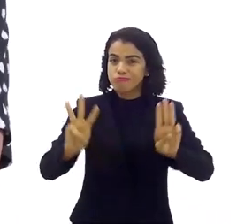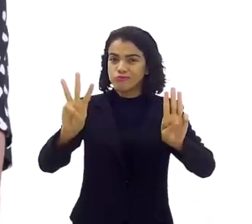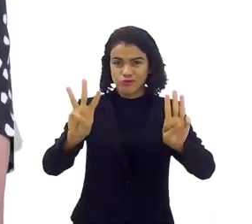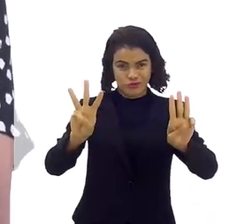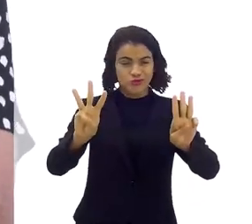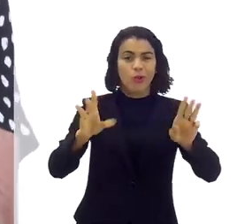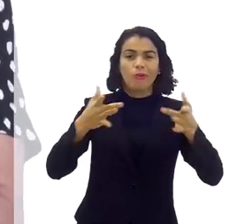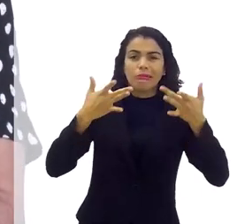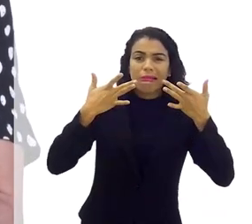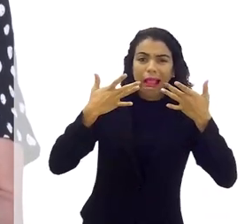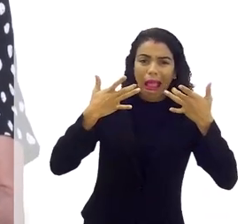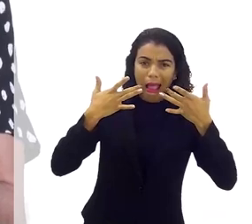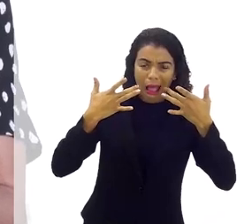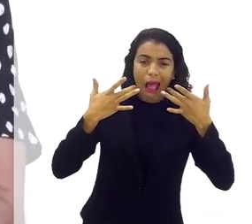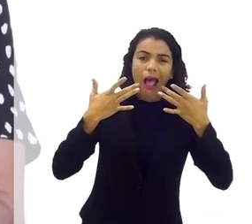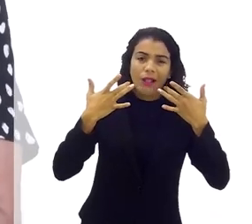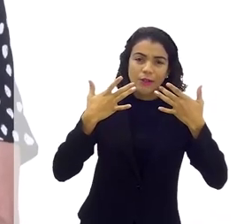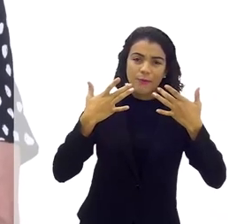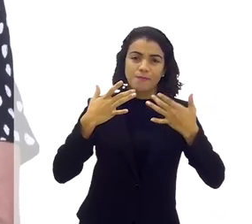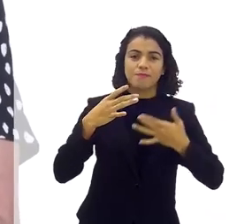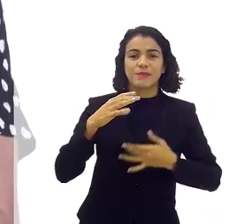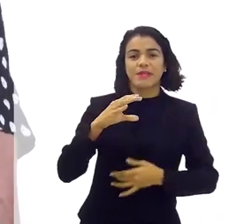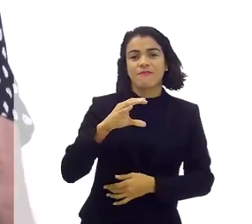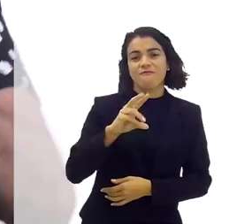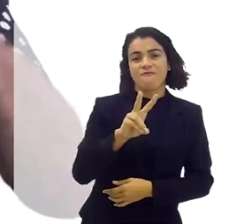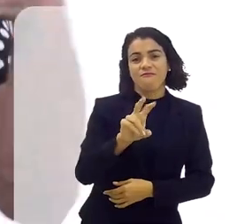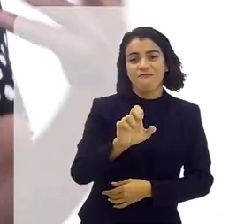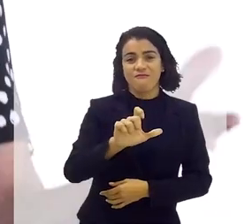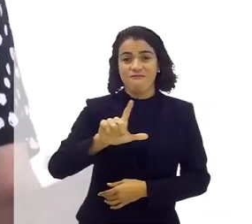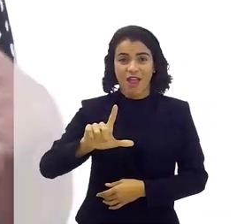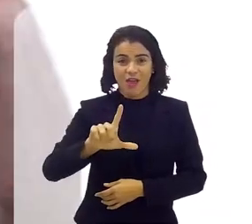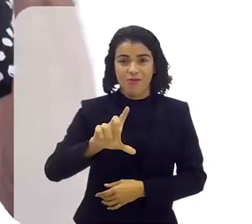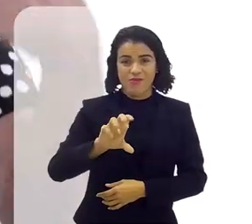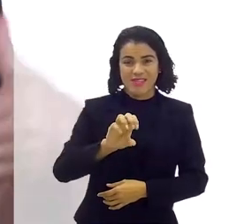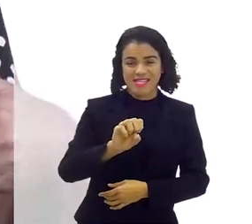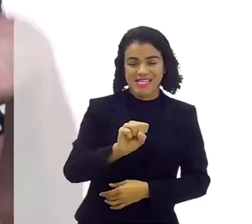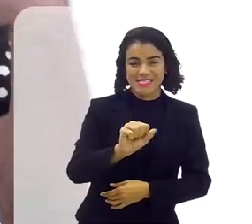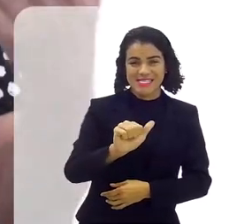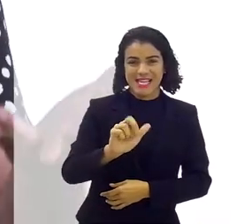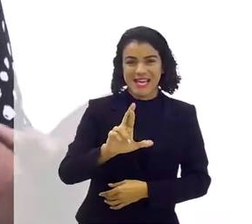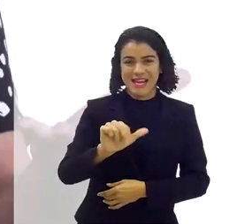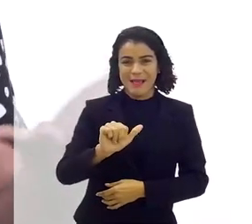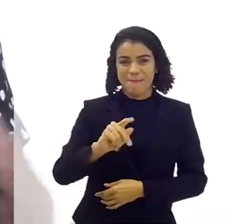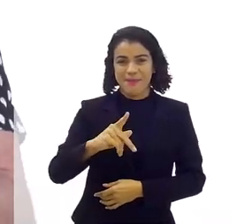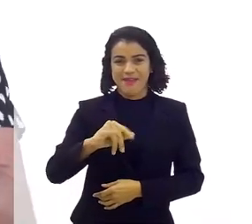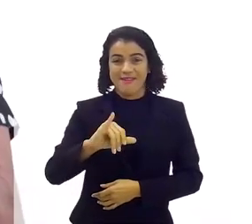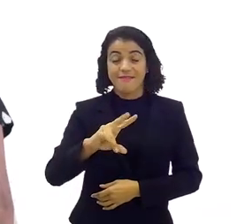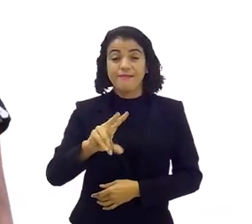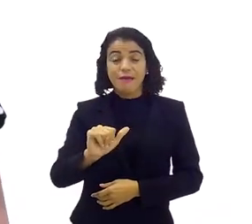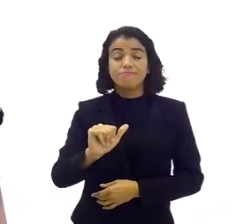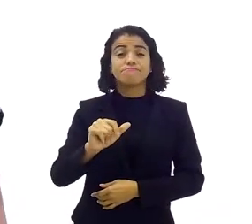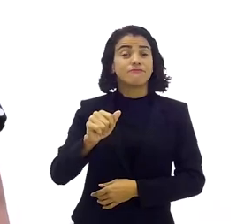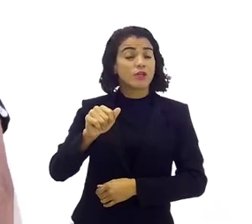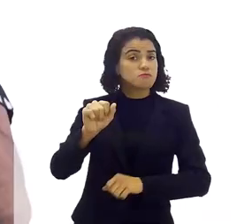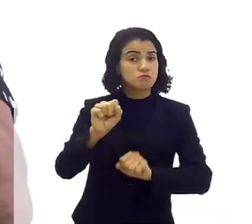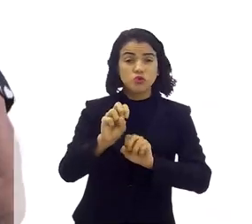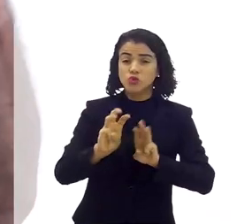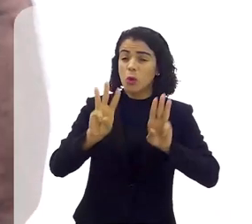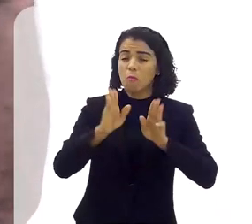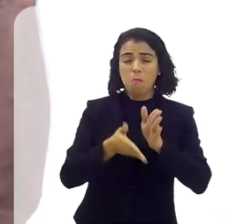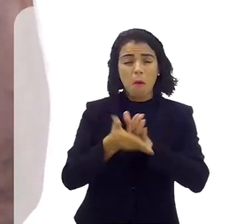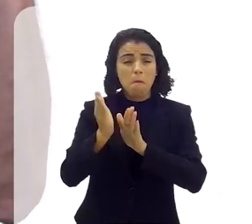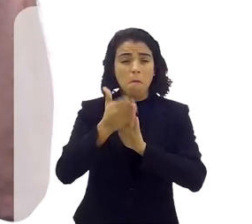muito tempo aqui no Rio o Val da Sarapalha que fez um enorme sucesso no Brasil e fora do Brasil e o